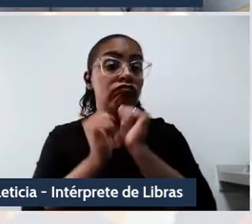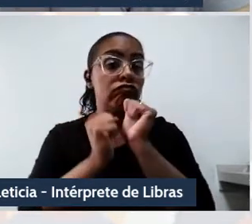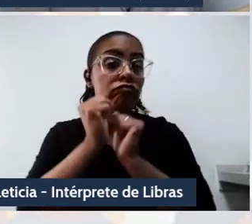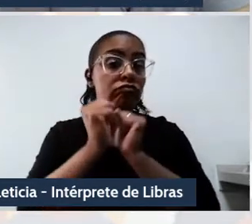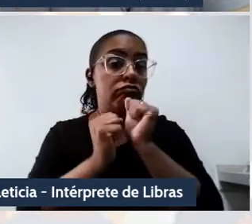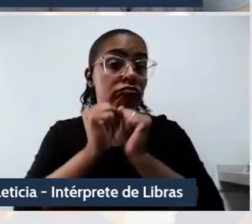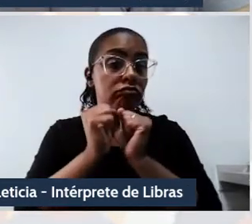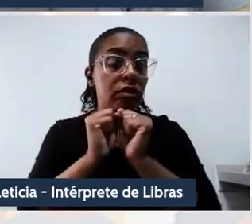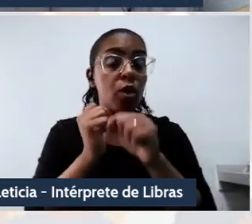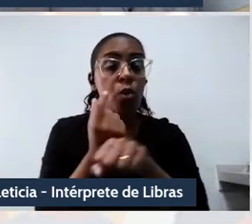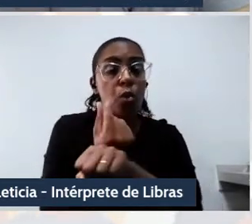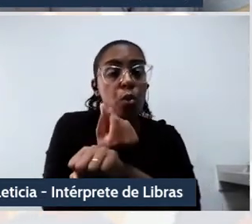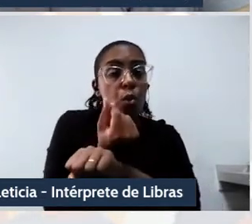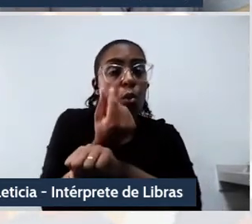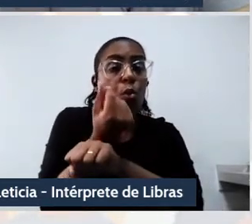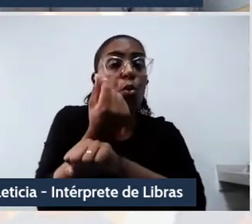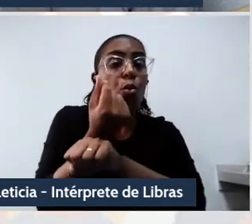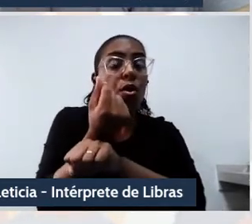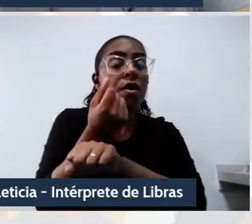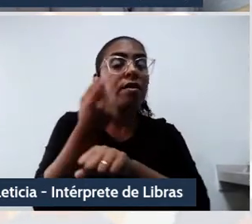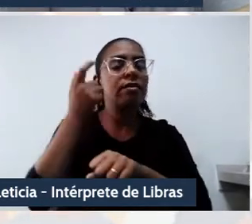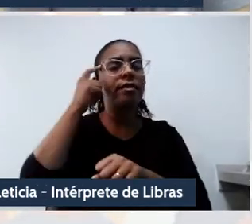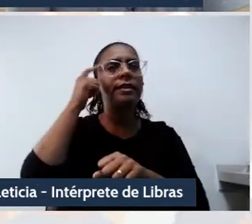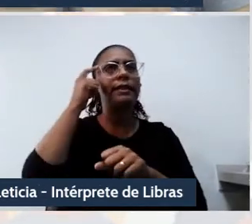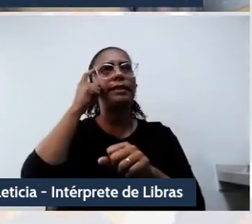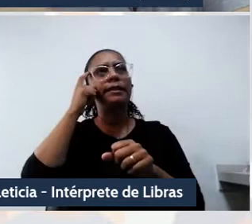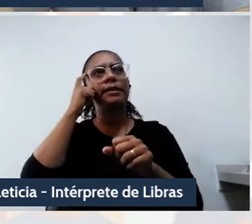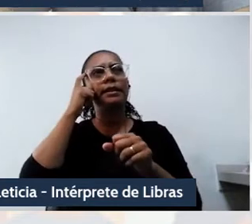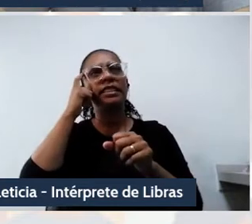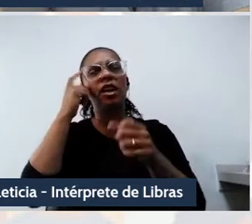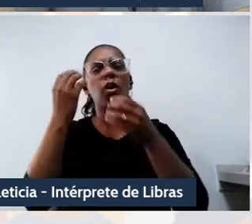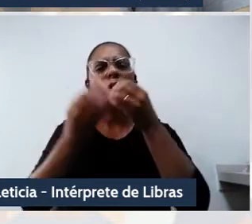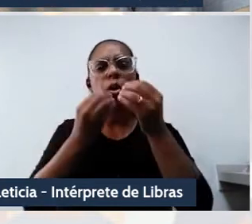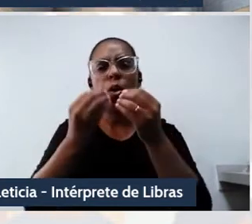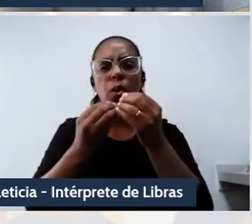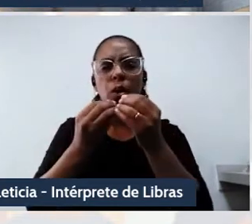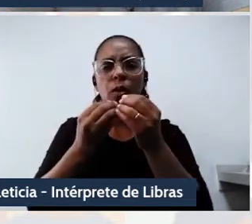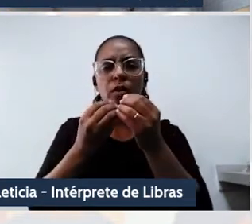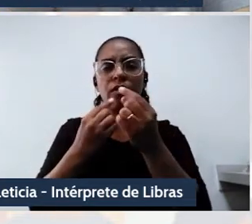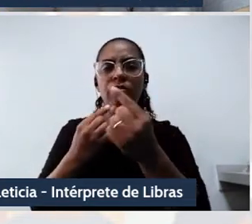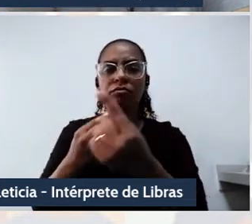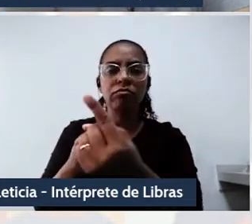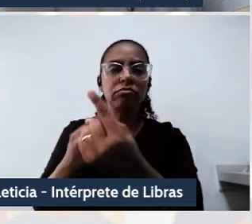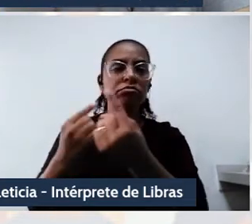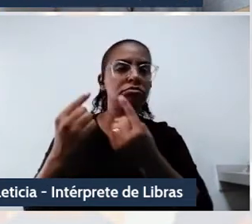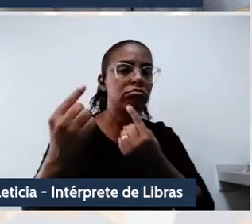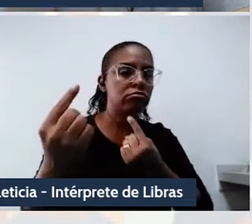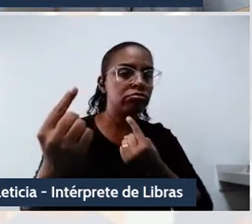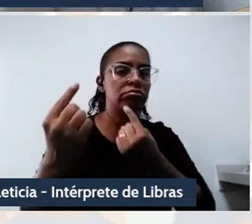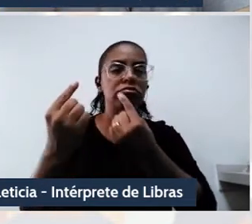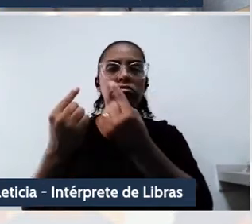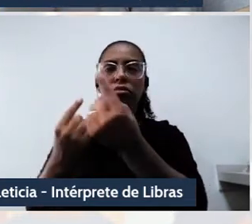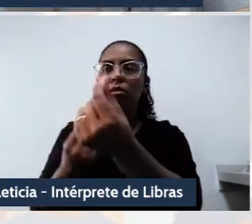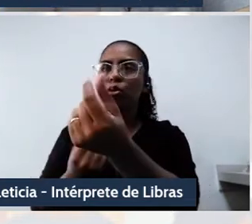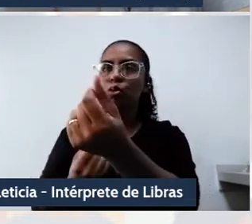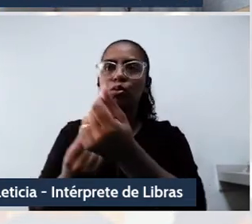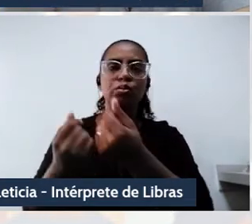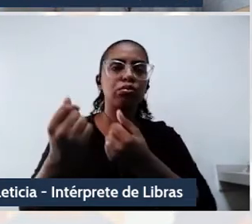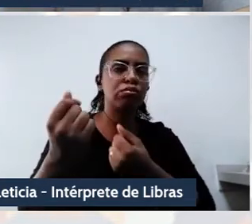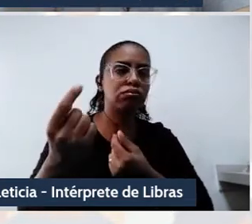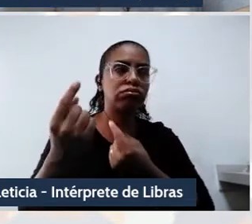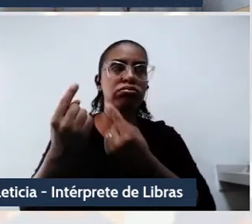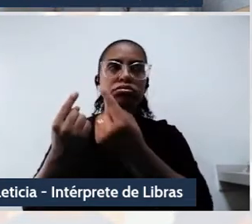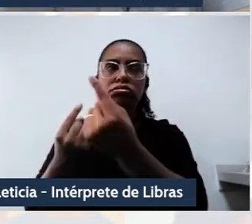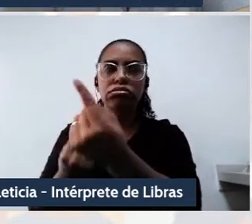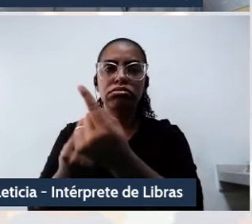operam numa causalidade circular, ou seja, vai e volta num movimento de feedback que se